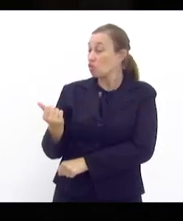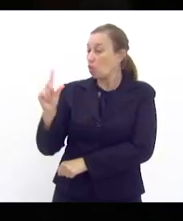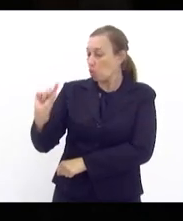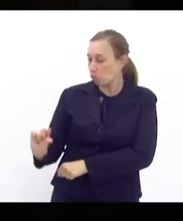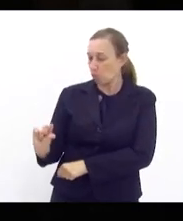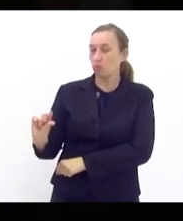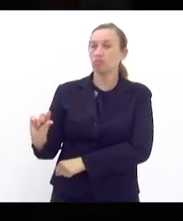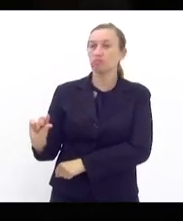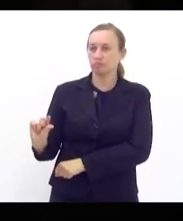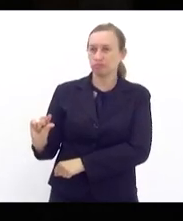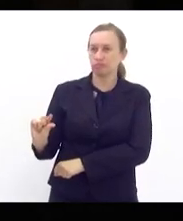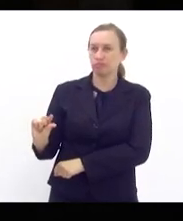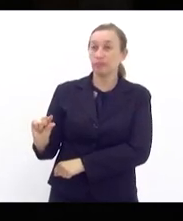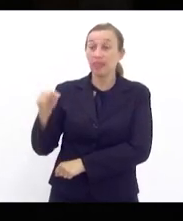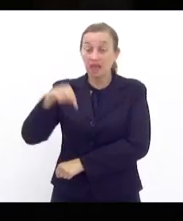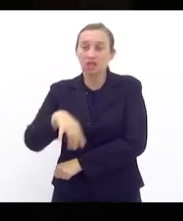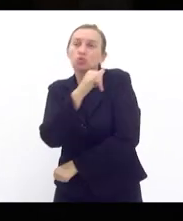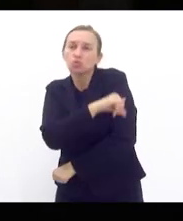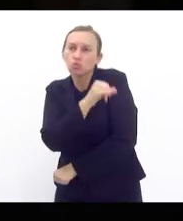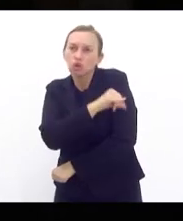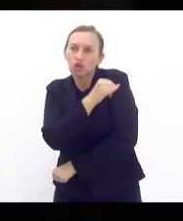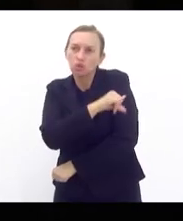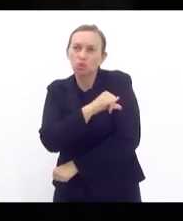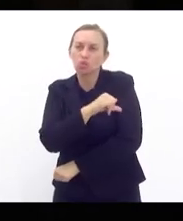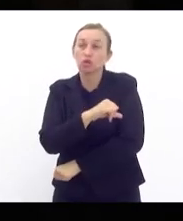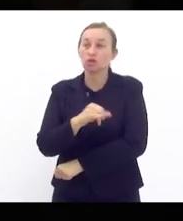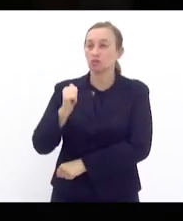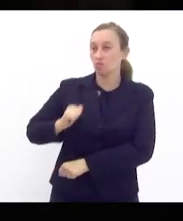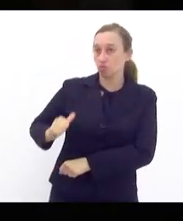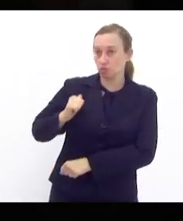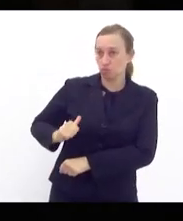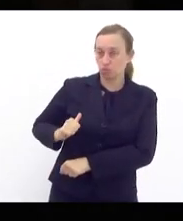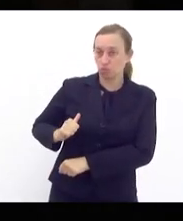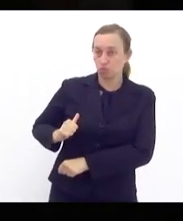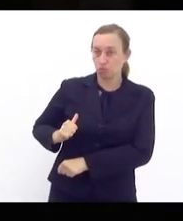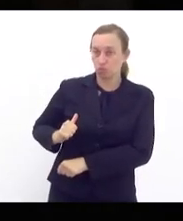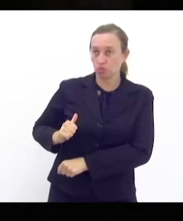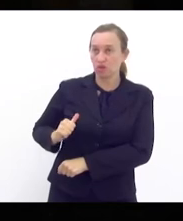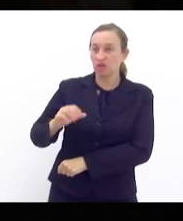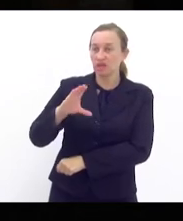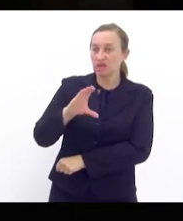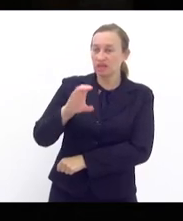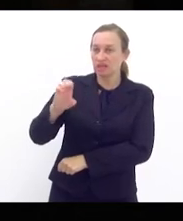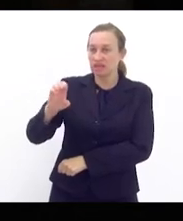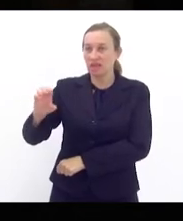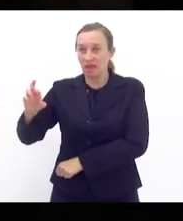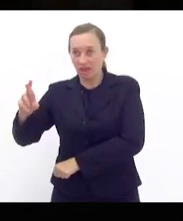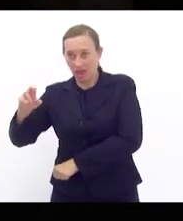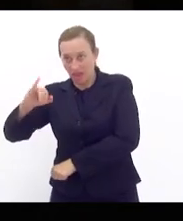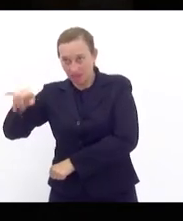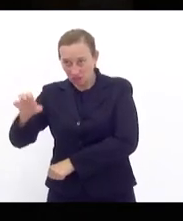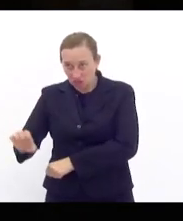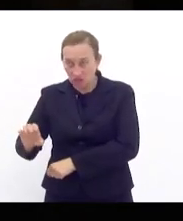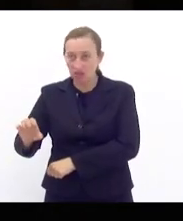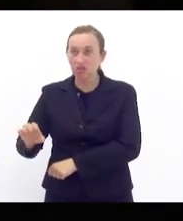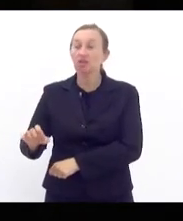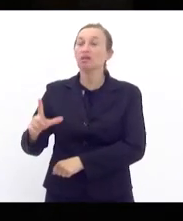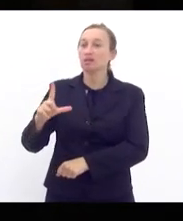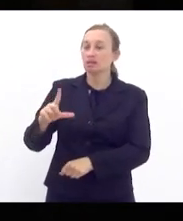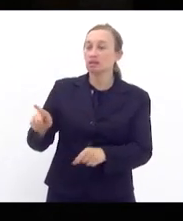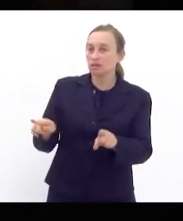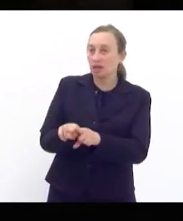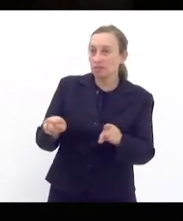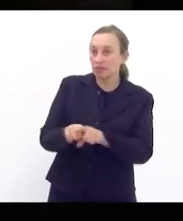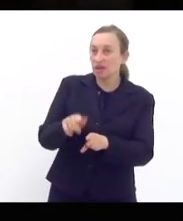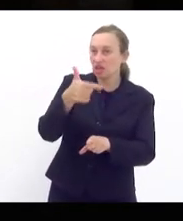bolsas e aqui no Rio de Janeiro os bolsistas do CCERJ também estão desde 2010